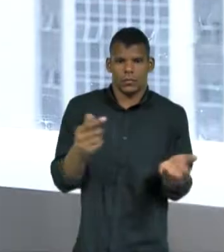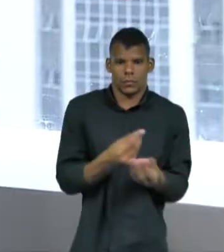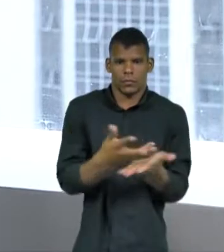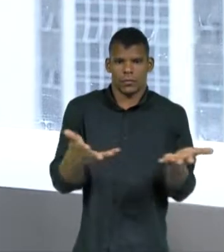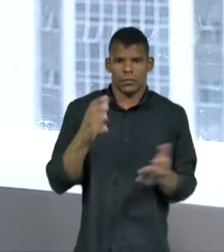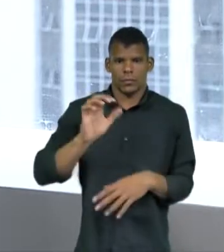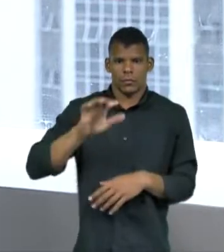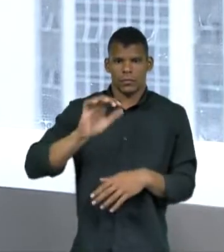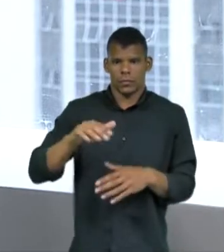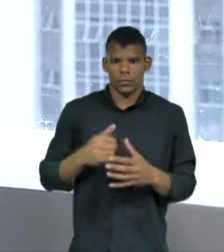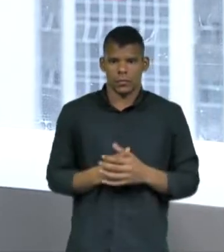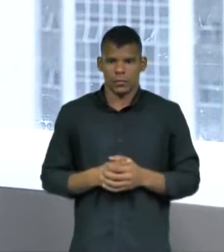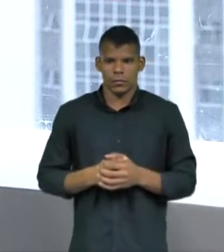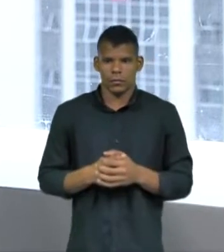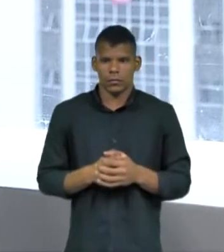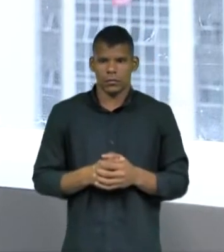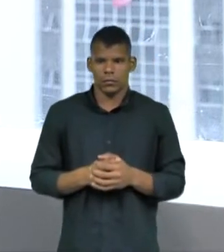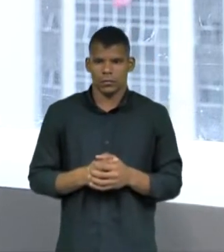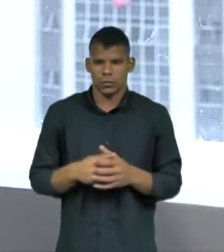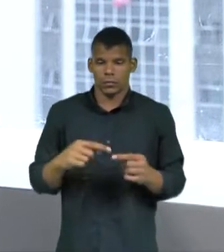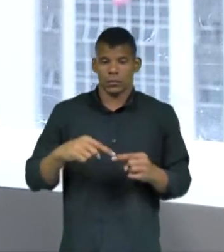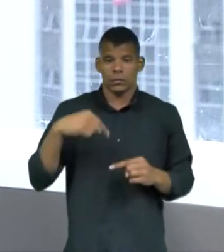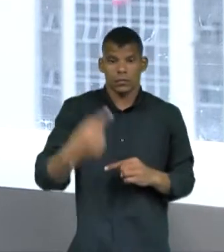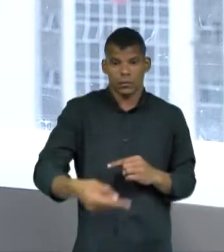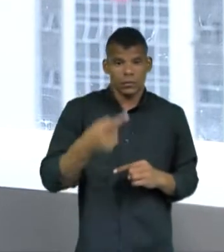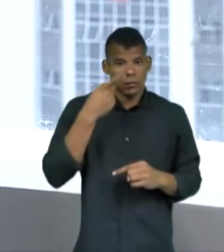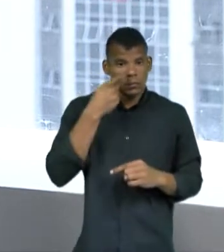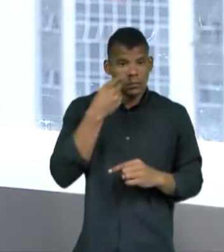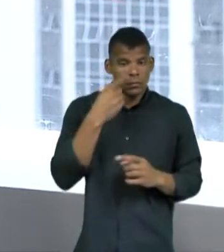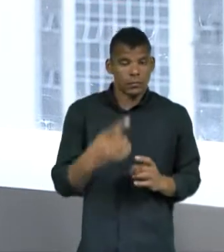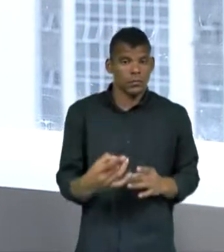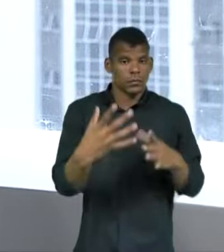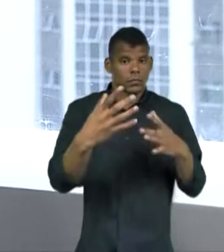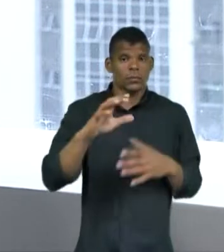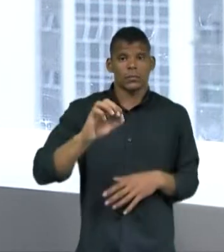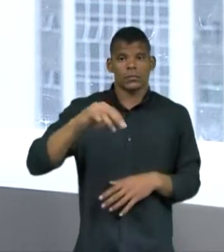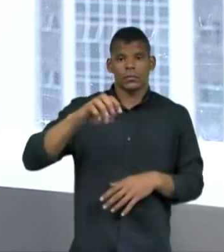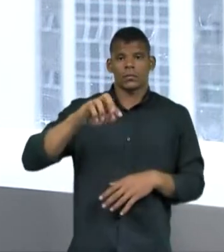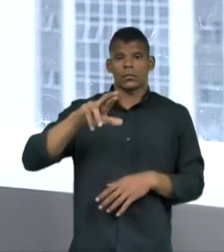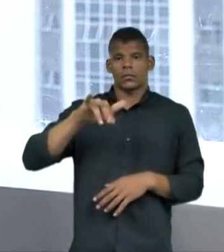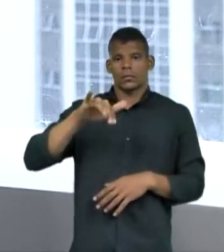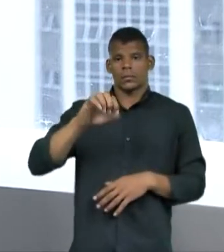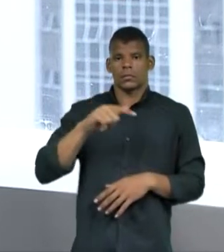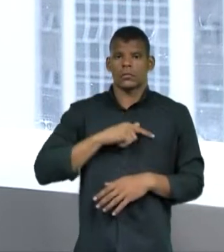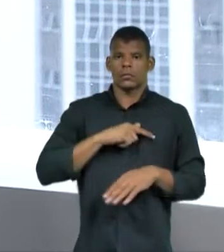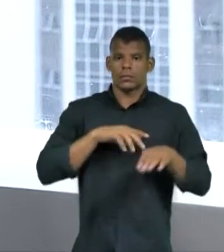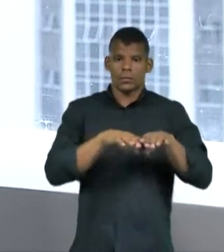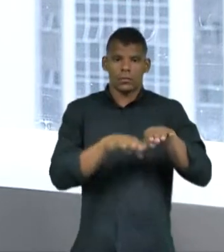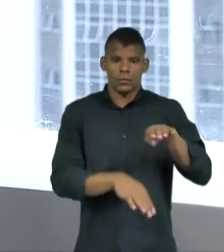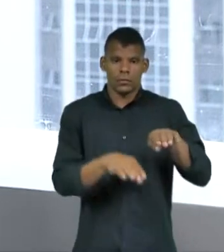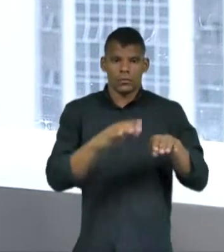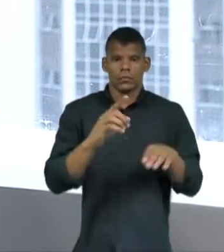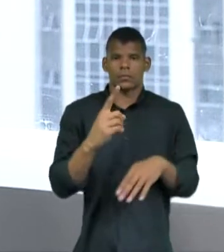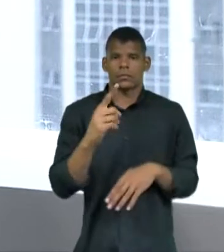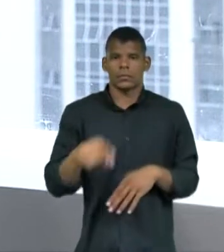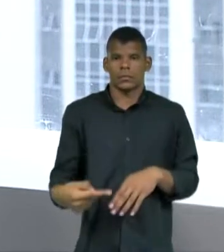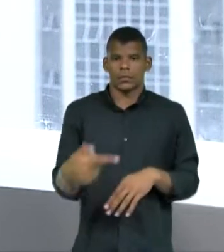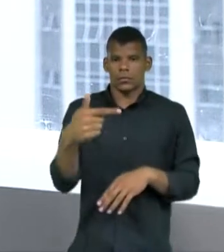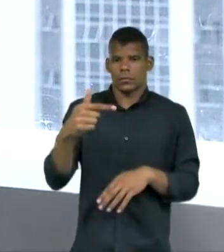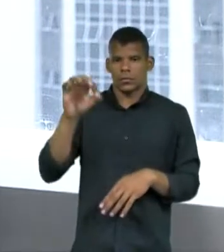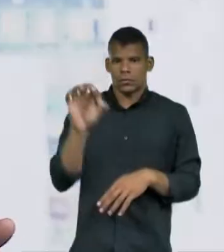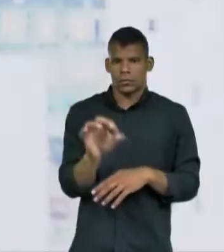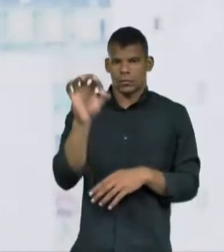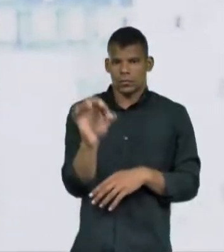Veja a seguir, vendas no comércio varejista registram queda de 1,2% de junho para